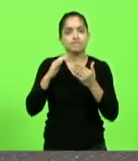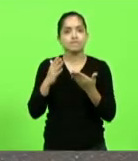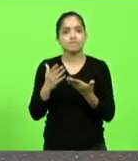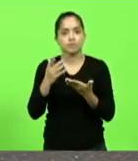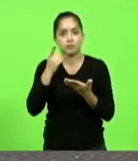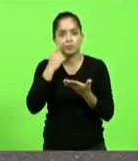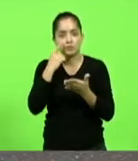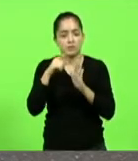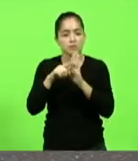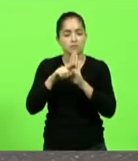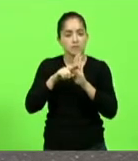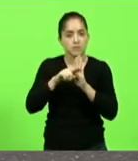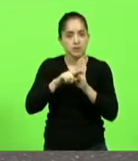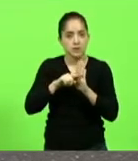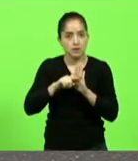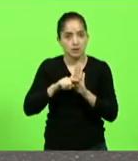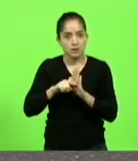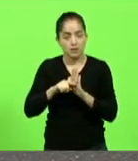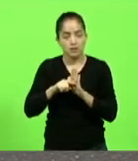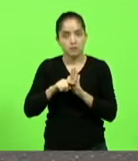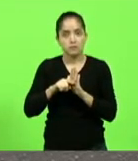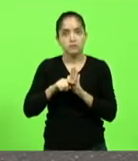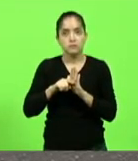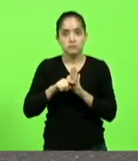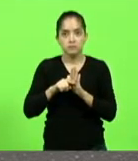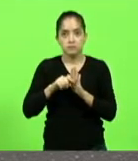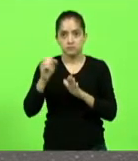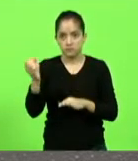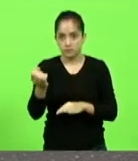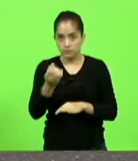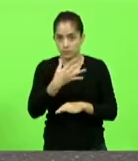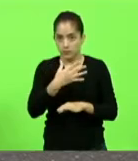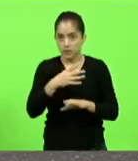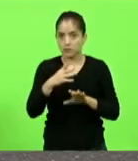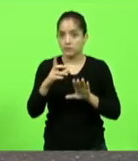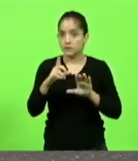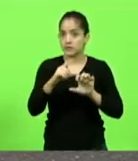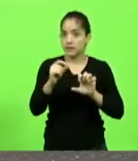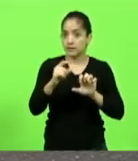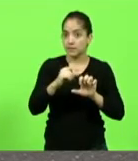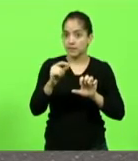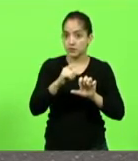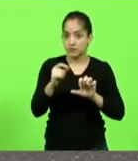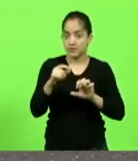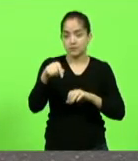sobre novos empreendimentos em Santa Catarina